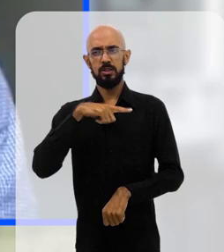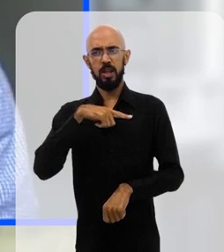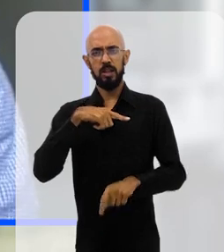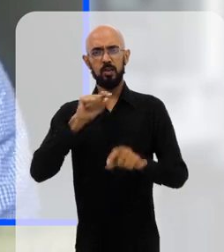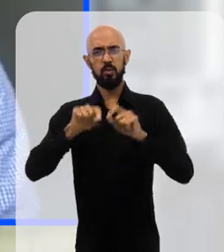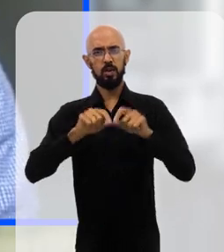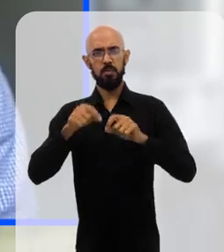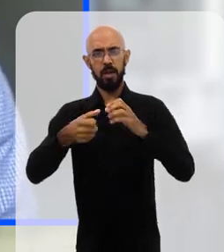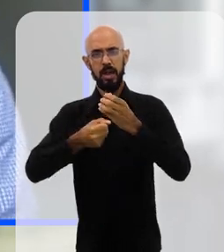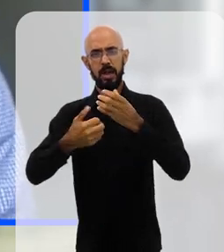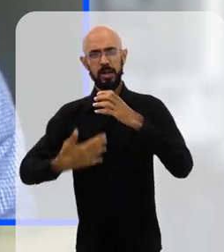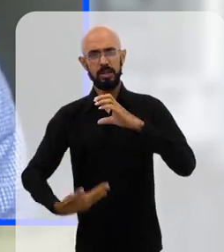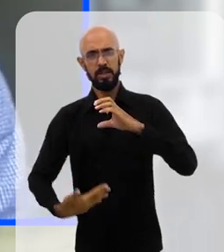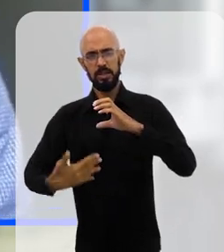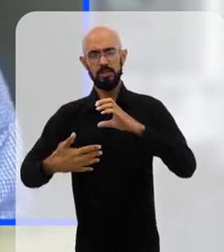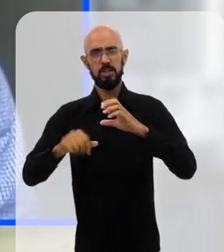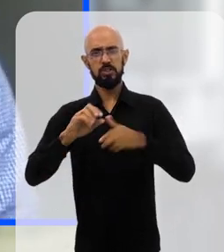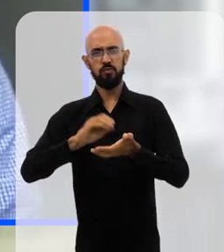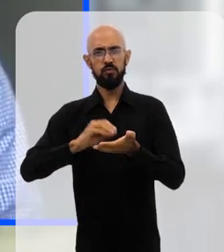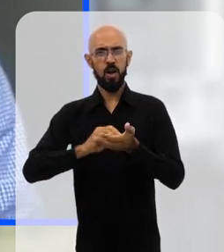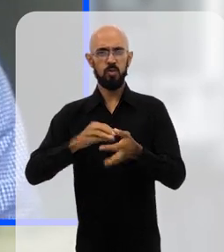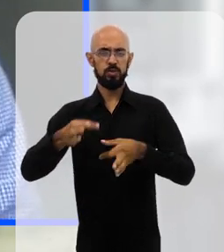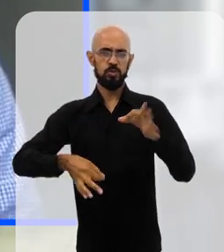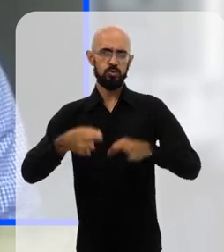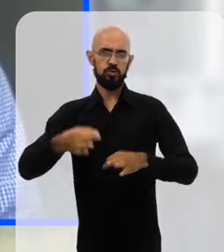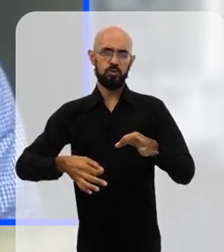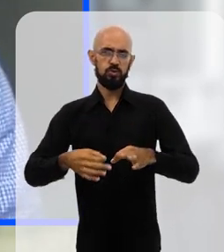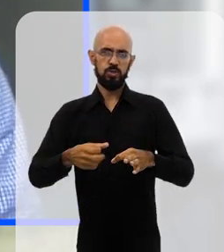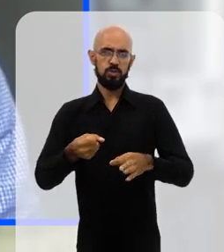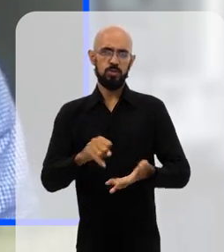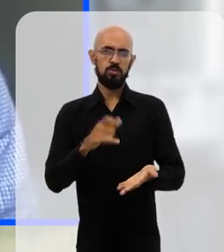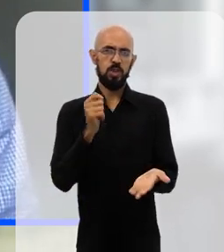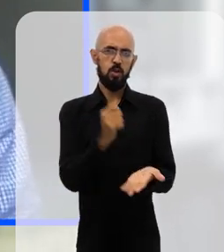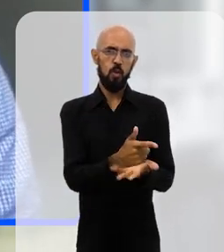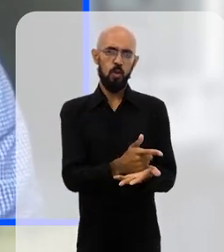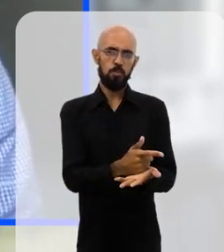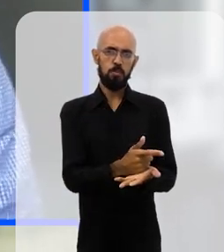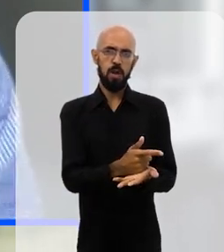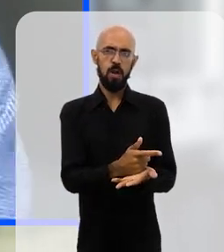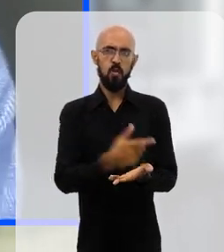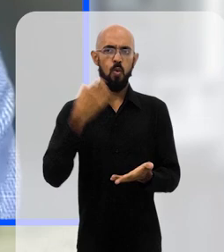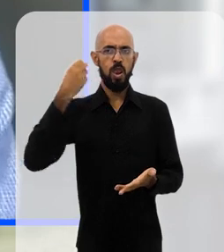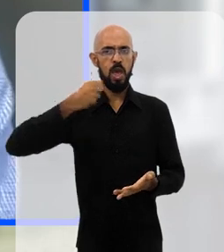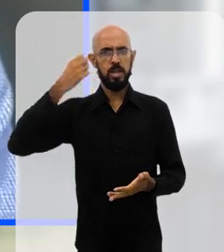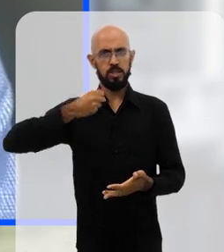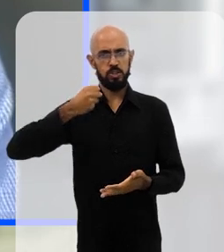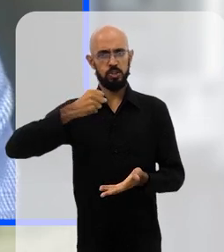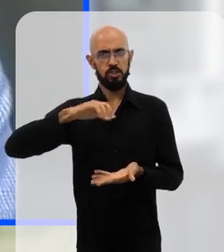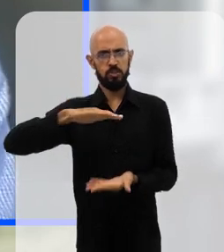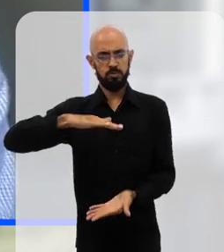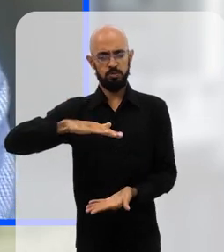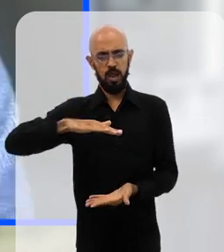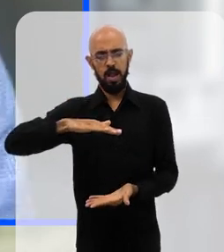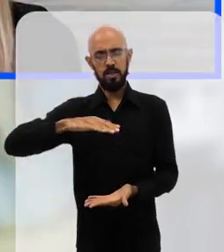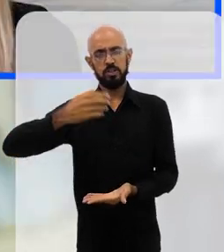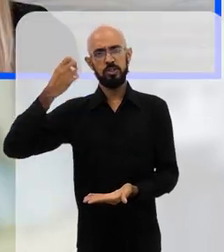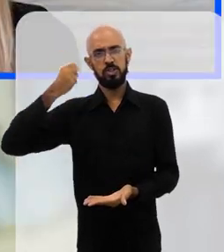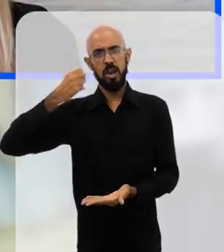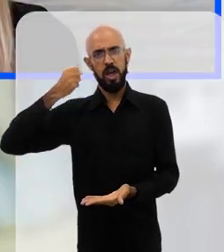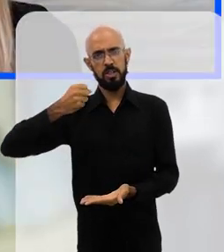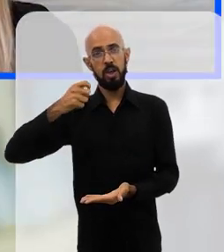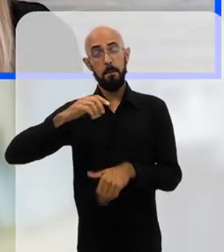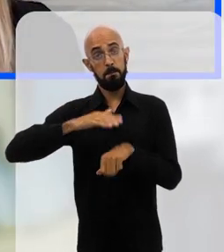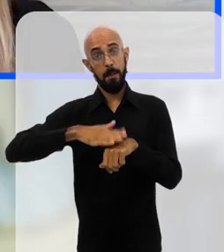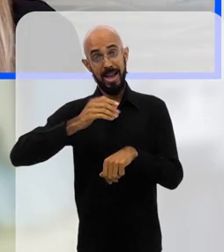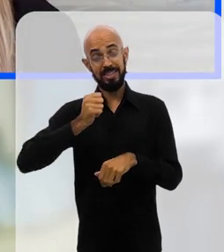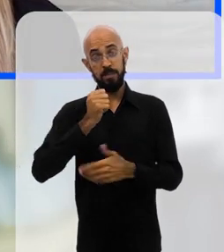intuitivamente, você tem um elemento de injustiça pensando nisso. Então, a pessoa que compra uma lata de leite, quanto mais pobre ela